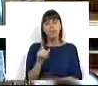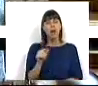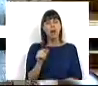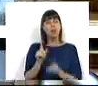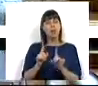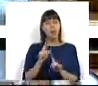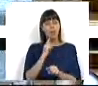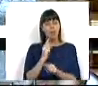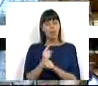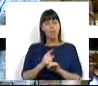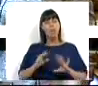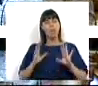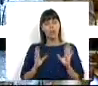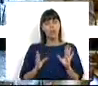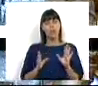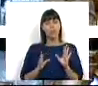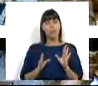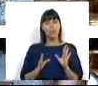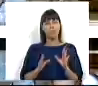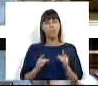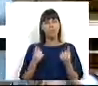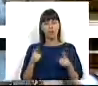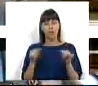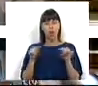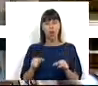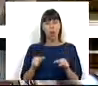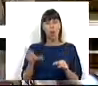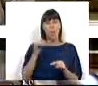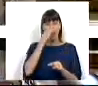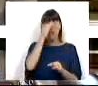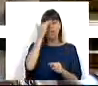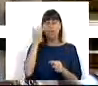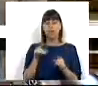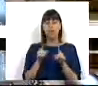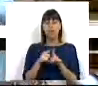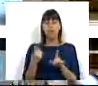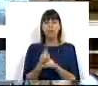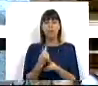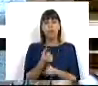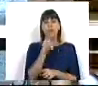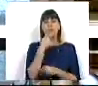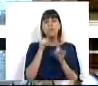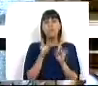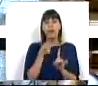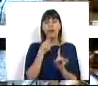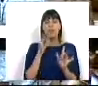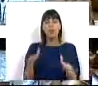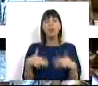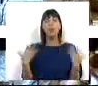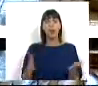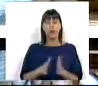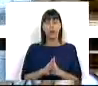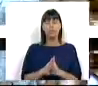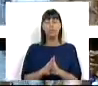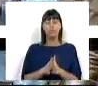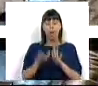baratos, mesmo assim, repare que têm hoje mais dificuldades em adquirir medicamentos. O que é que isto significa, Sr. Primeiro